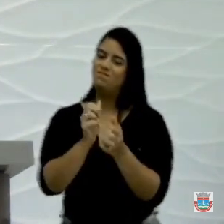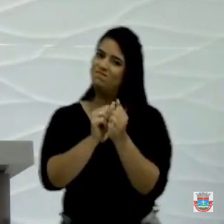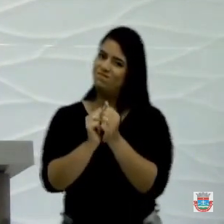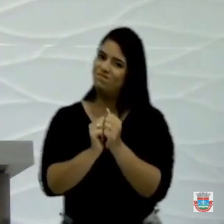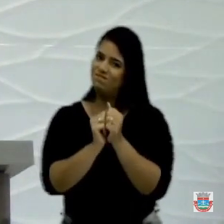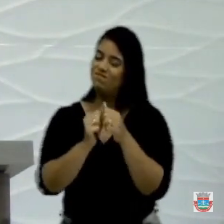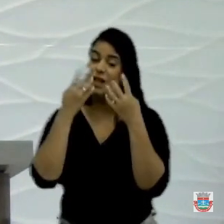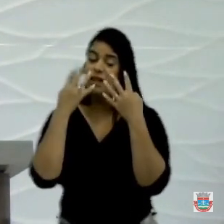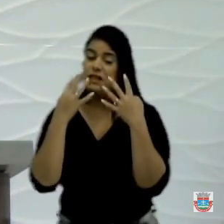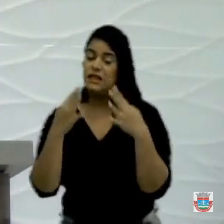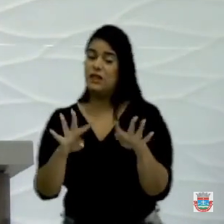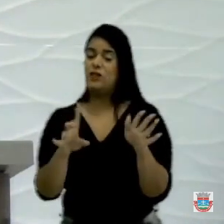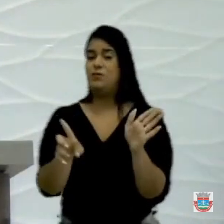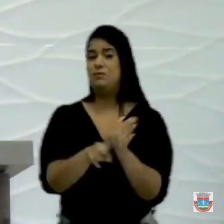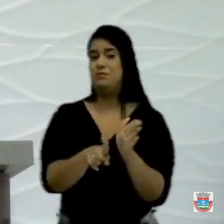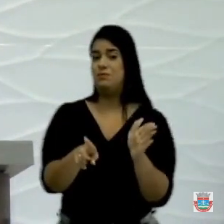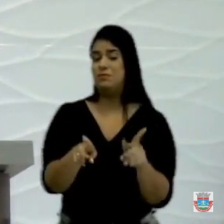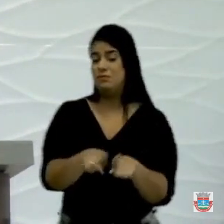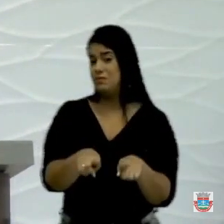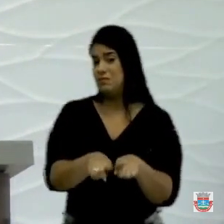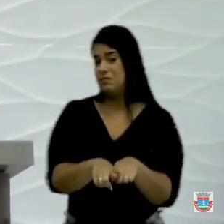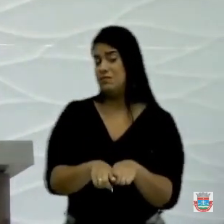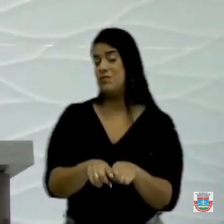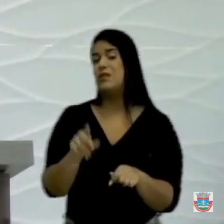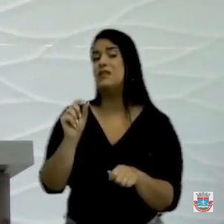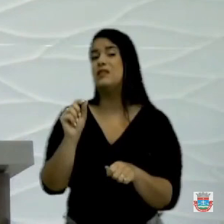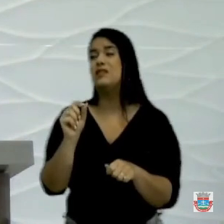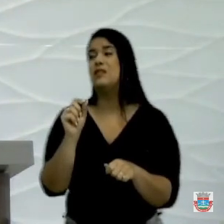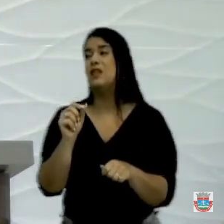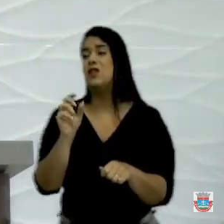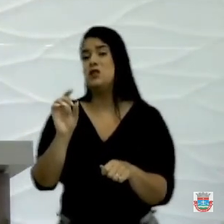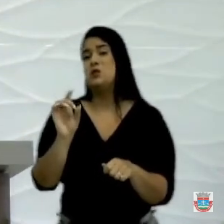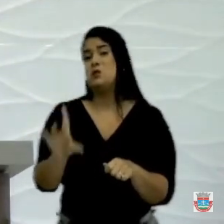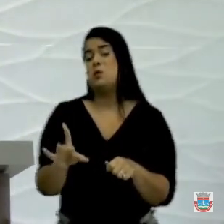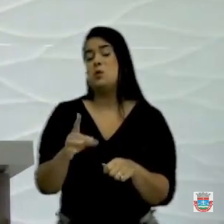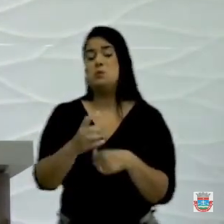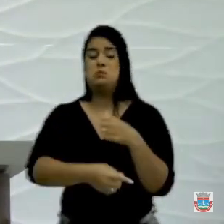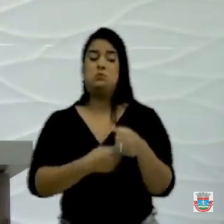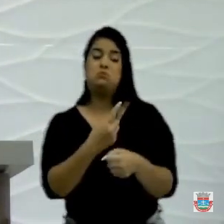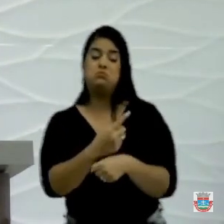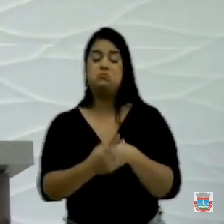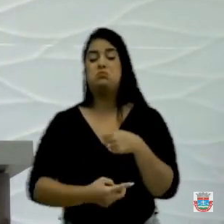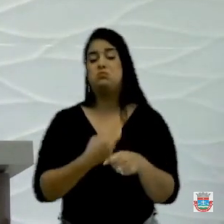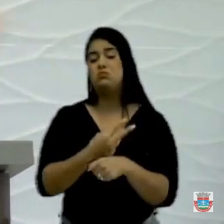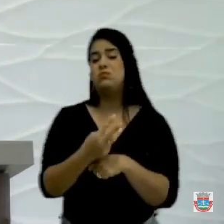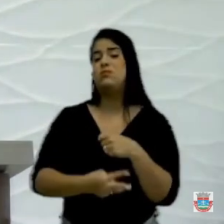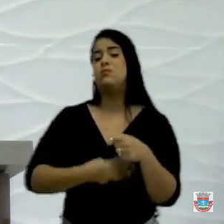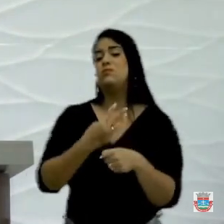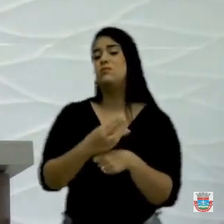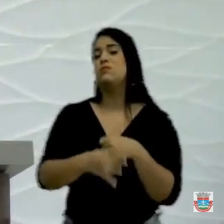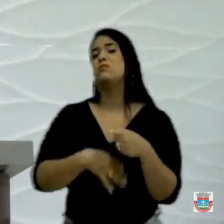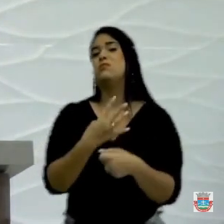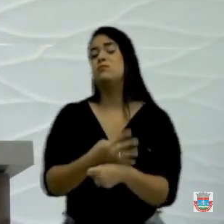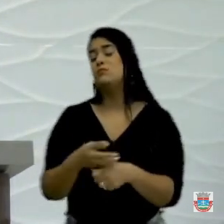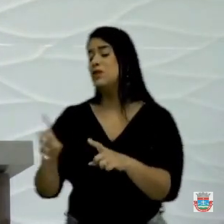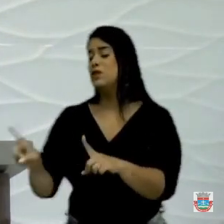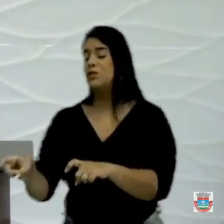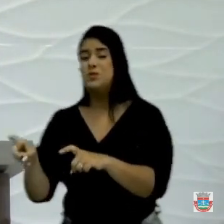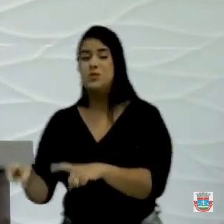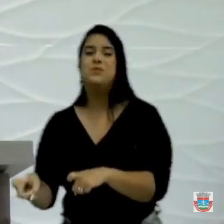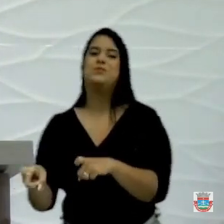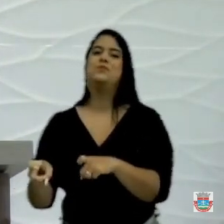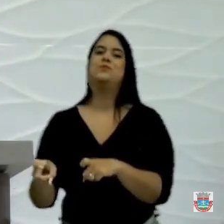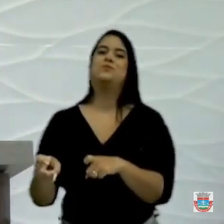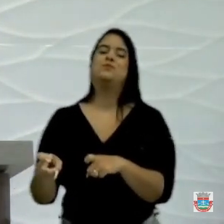também quem aparece em quatro em quatro anos na zona rural, nos seus bairros. Preste